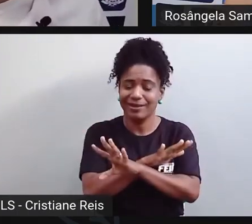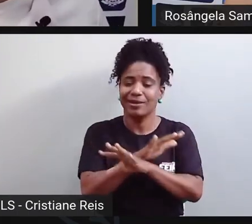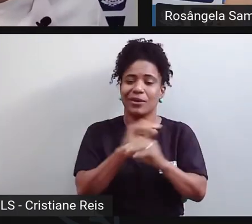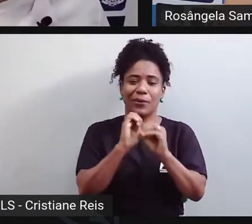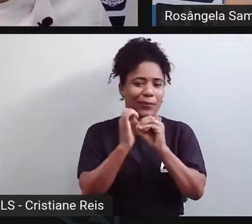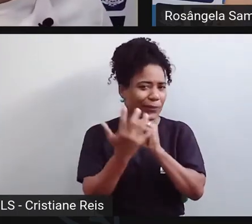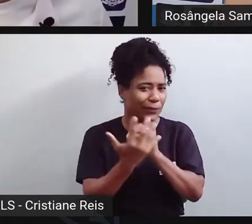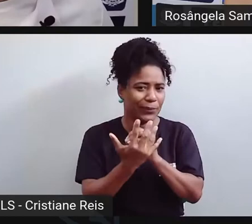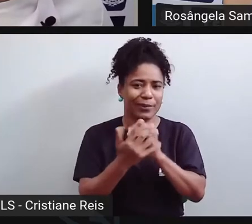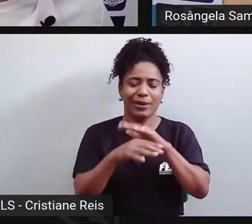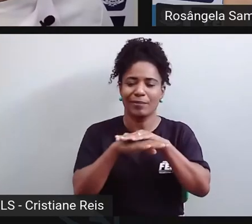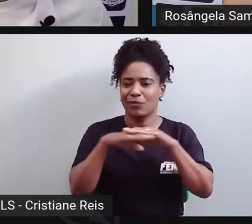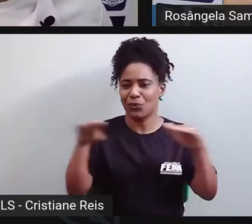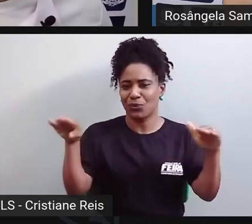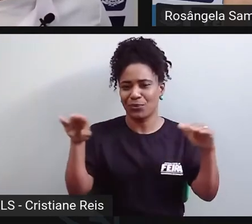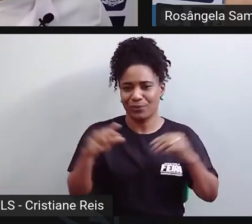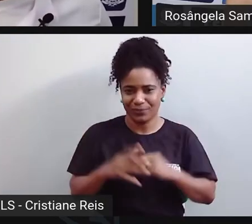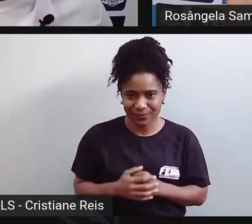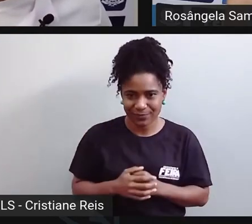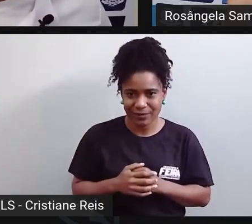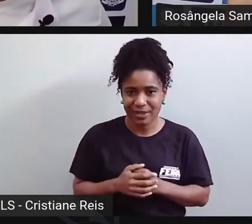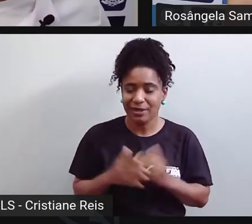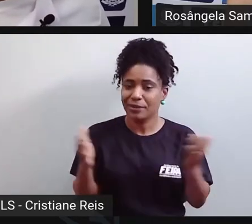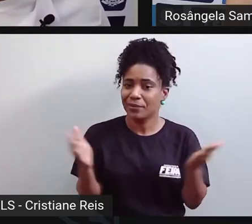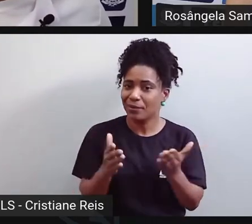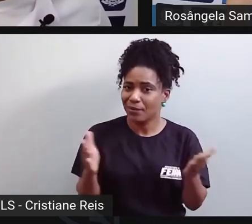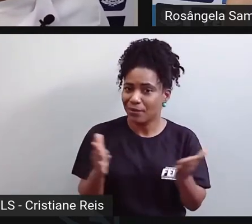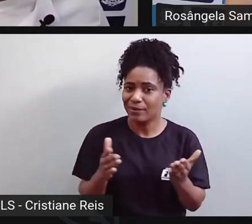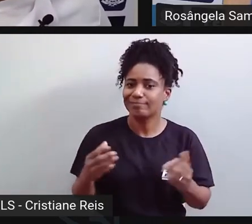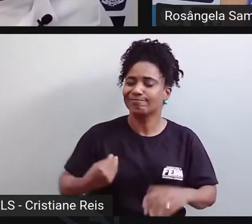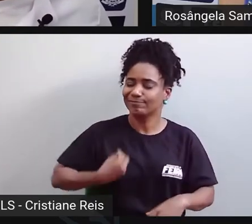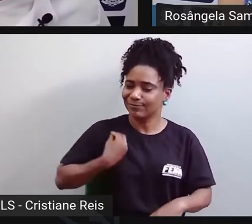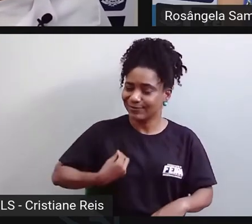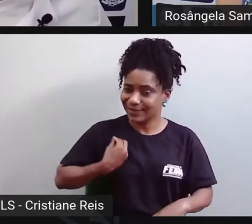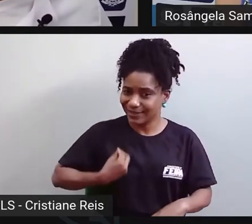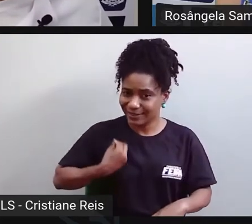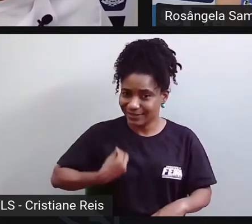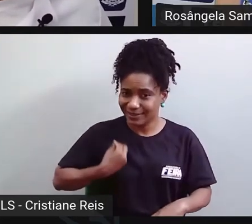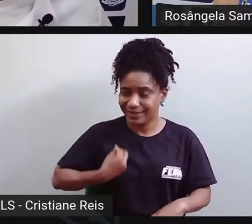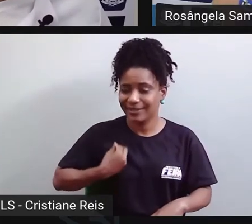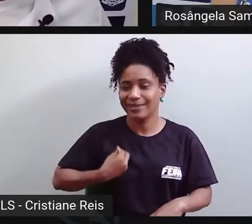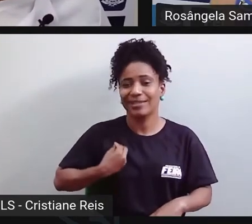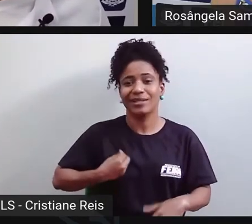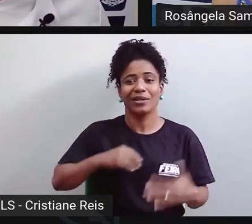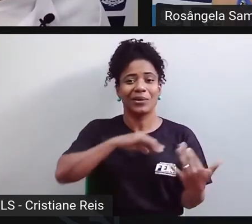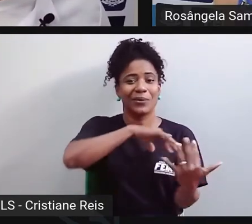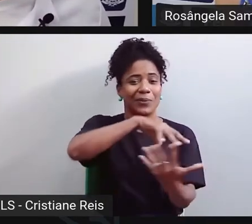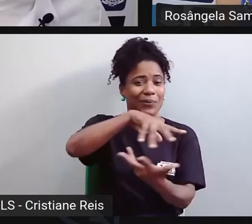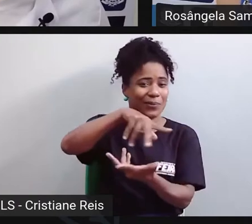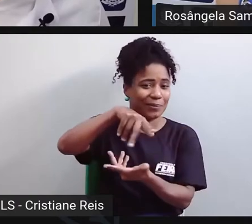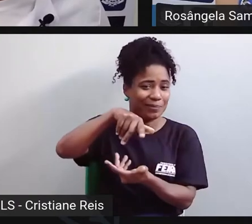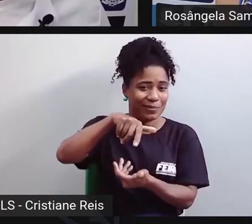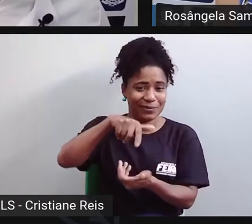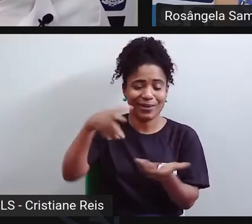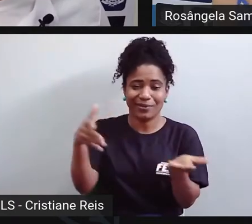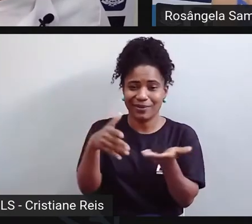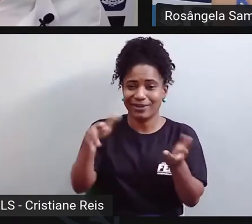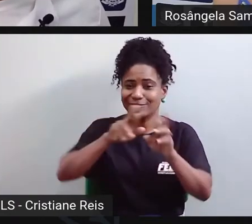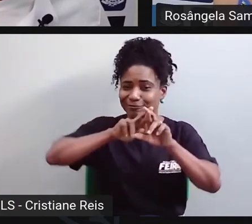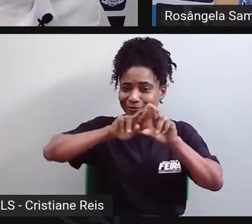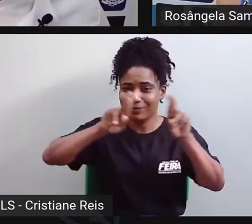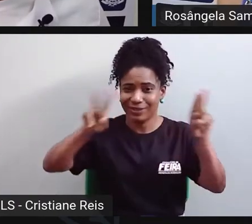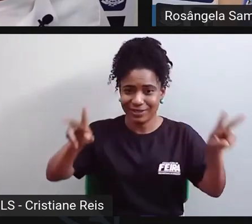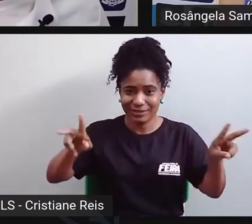passando por um período muito diferente na nossa vida, né. Eu acho que muitas gerações, né, fazendo